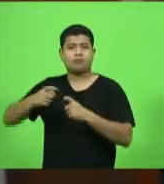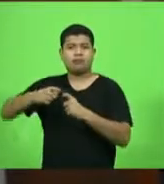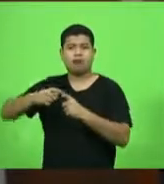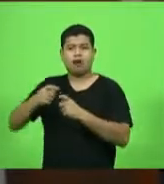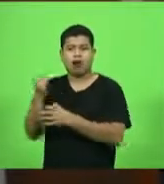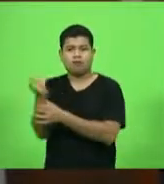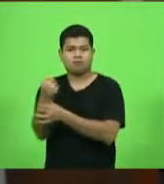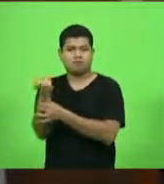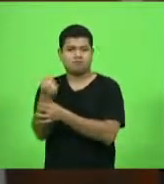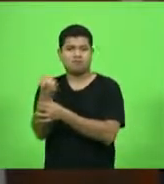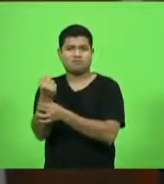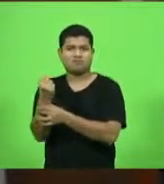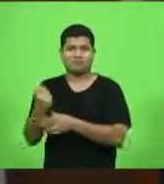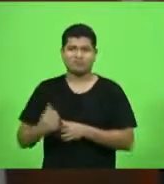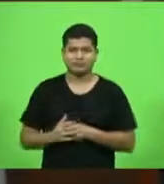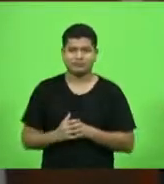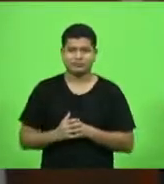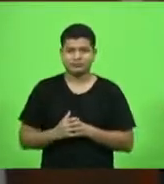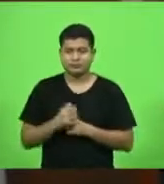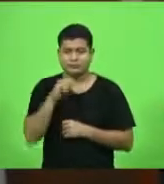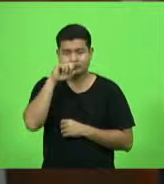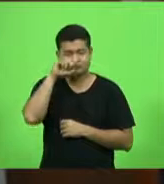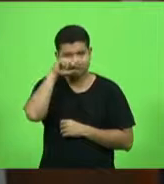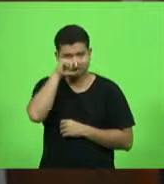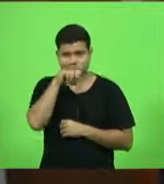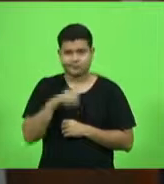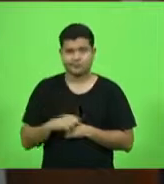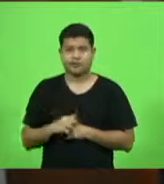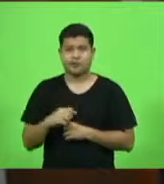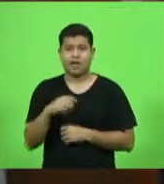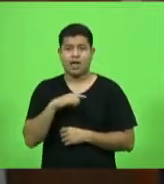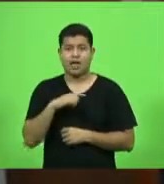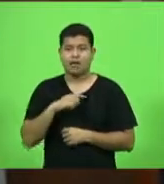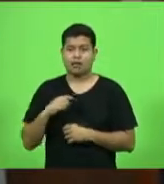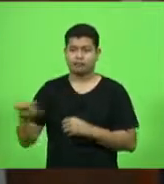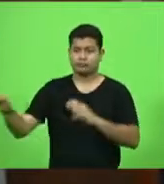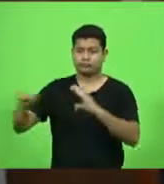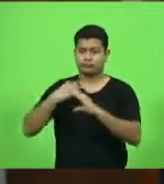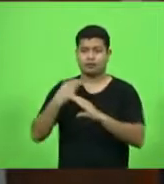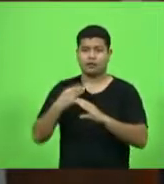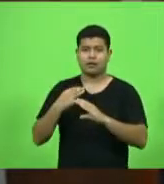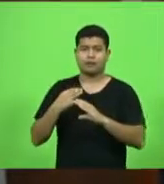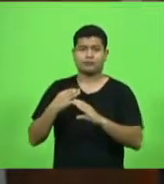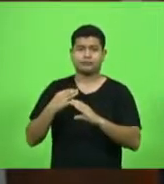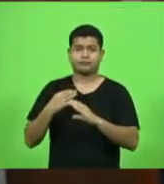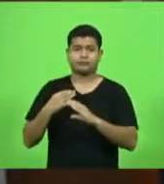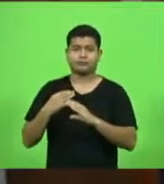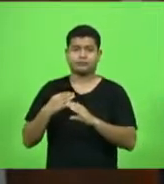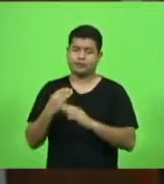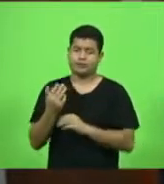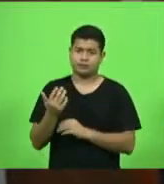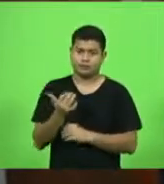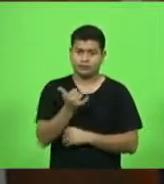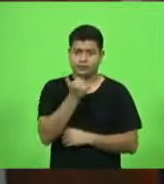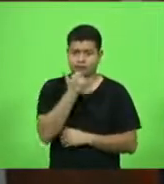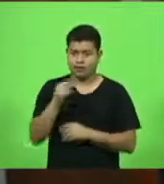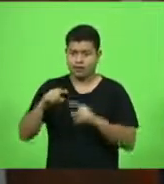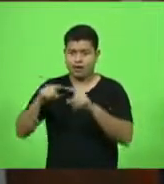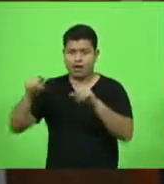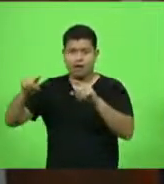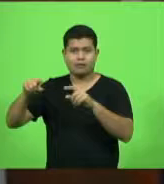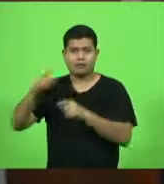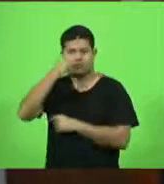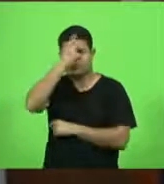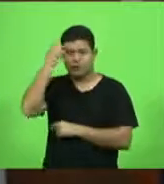eu recebi faz dois dias a doutora Jennifer Jeanne Tasca, que é presidente da AC Físio,